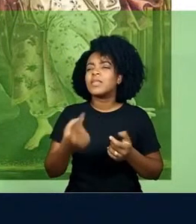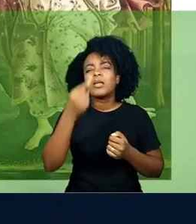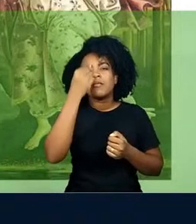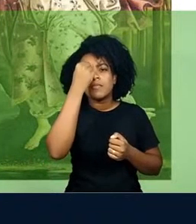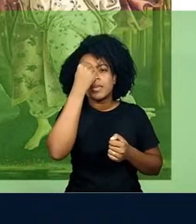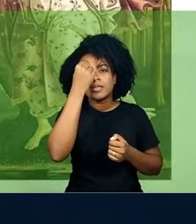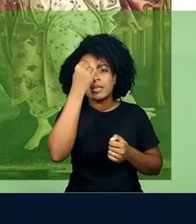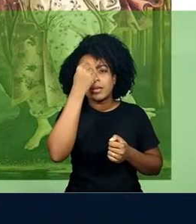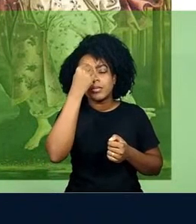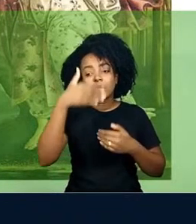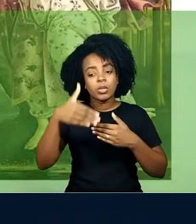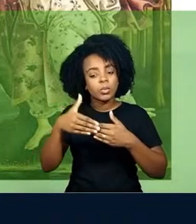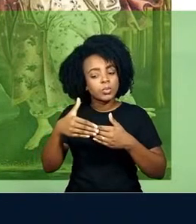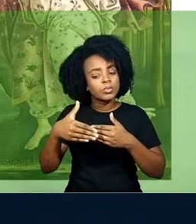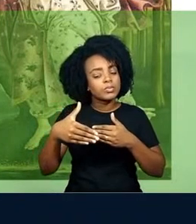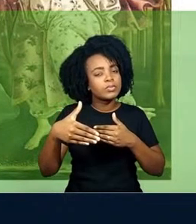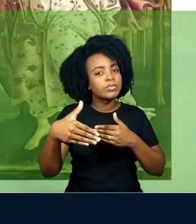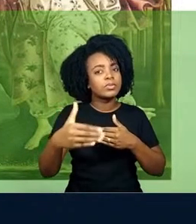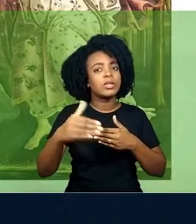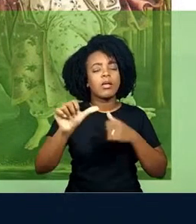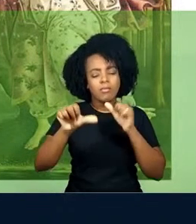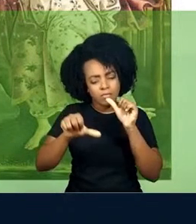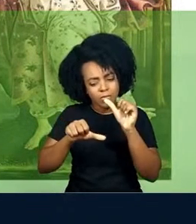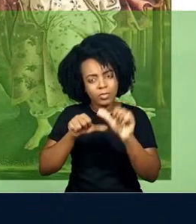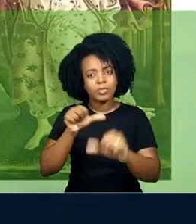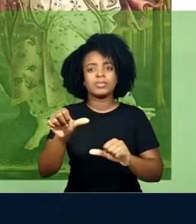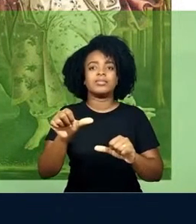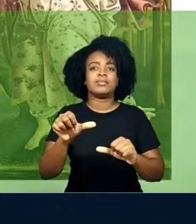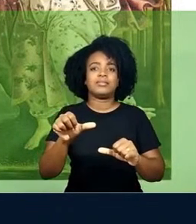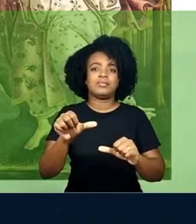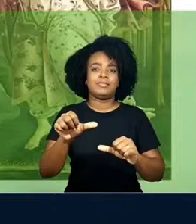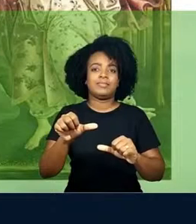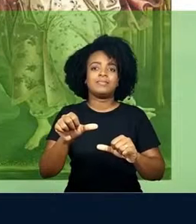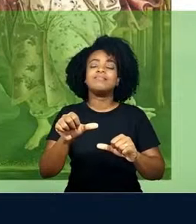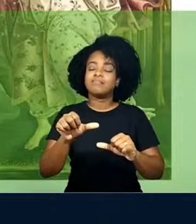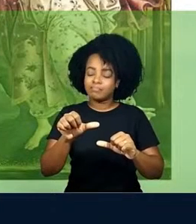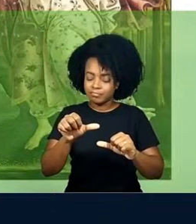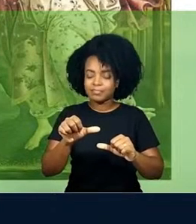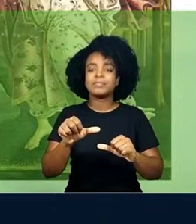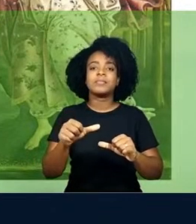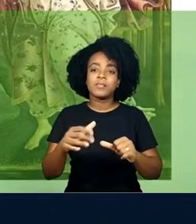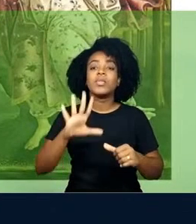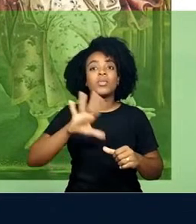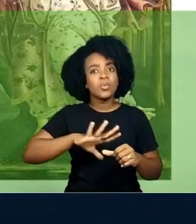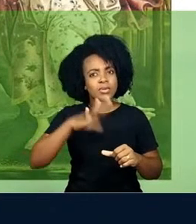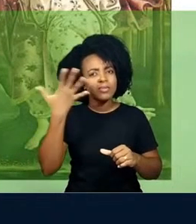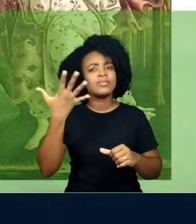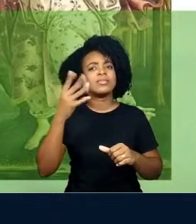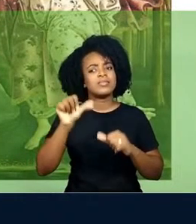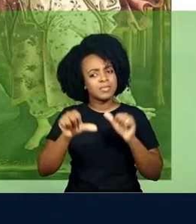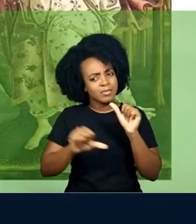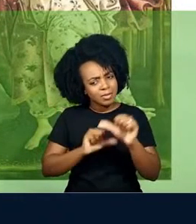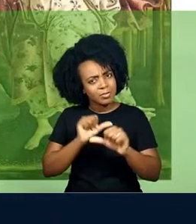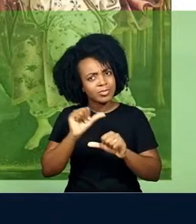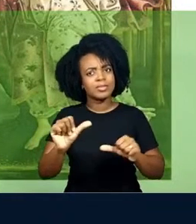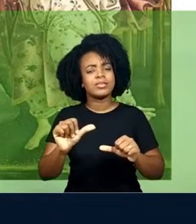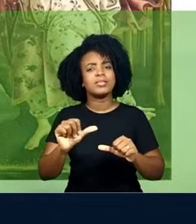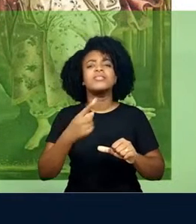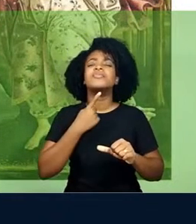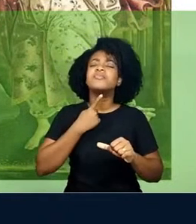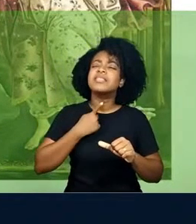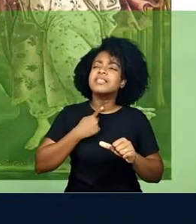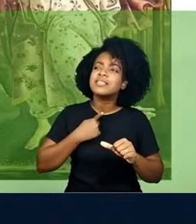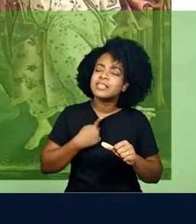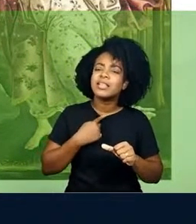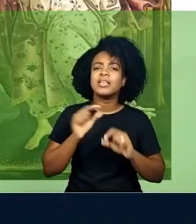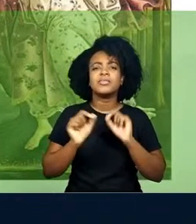partir dele há há uma mudança. E é nesse acontecimento de um